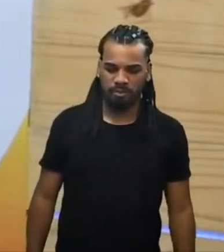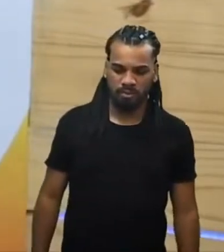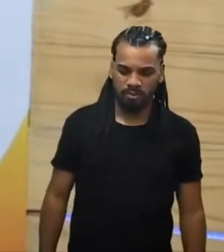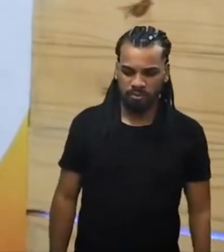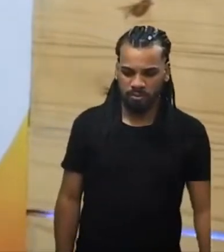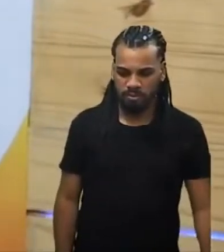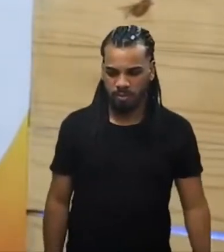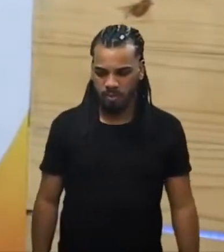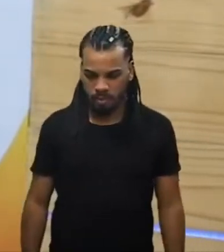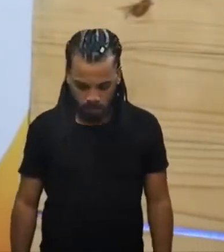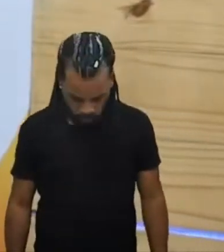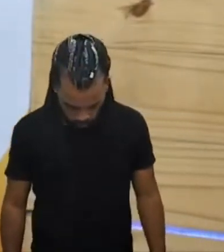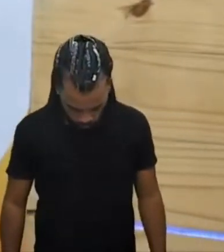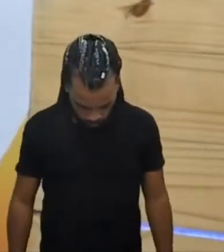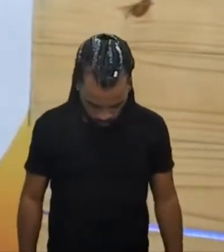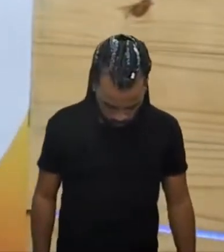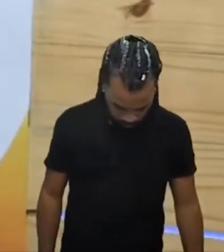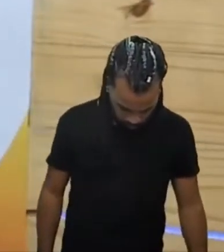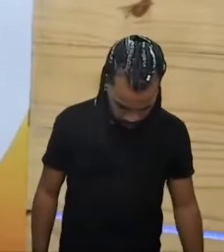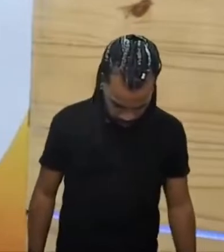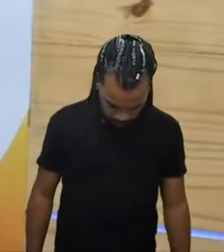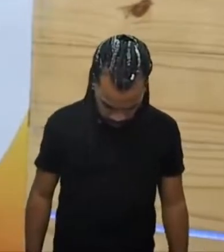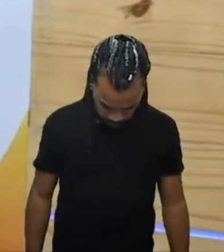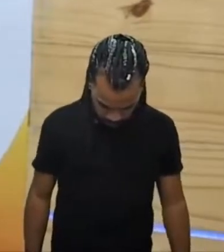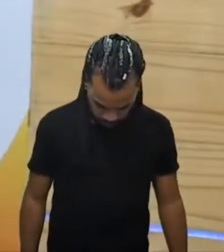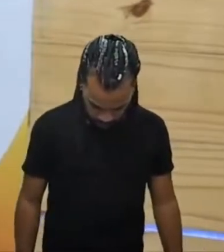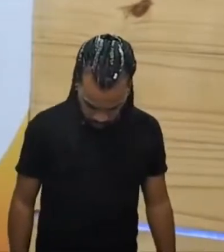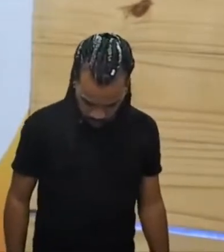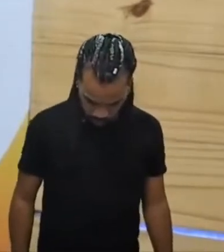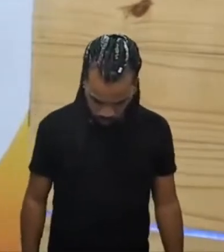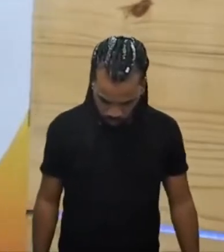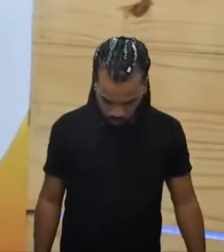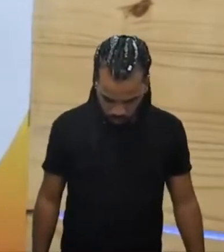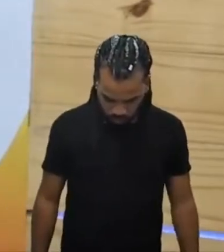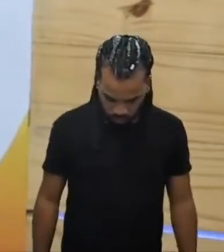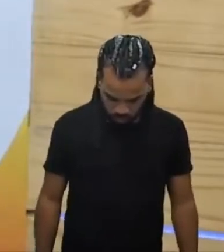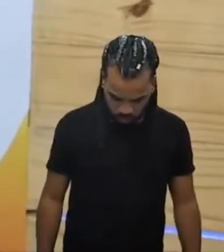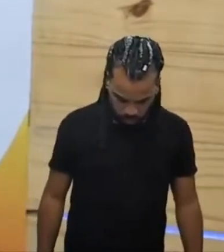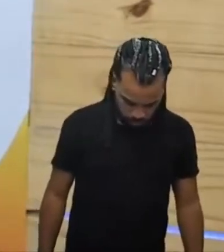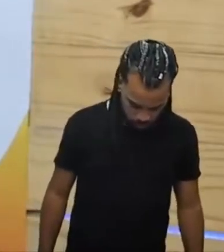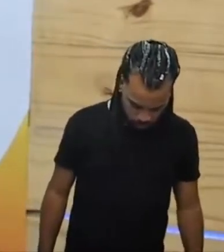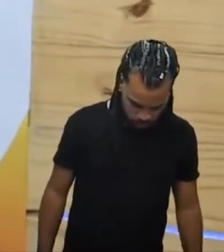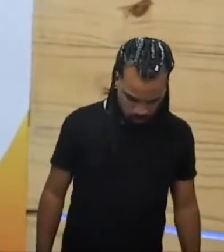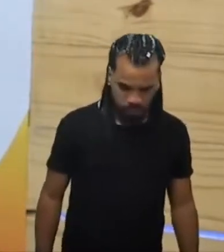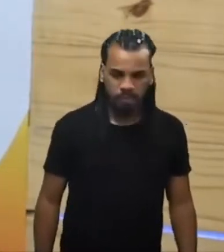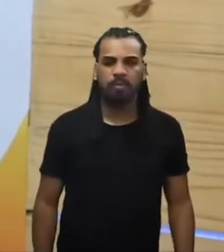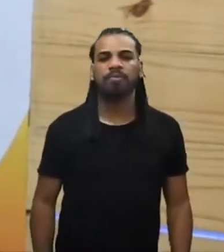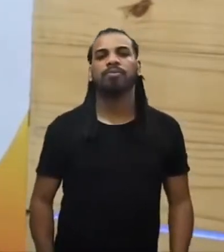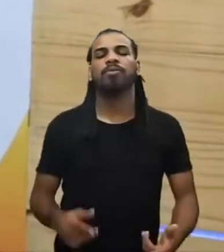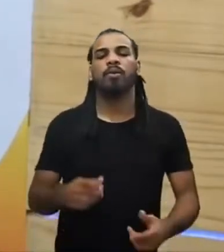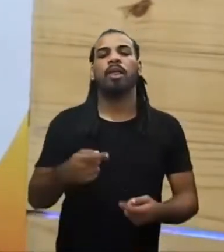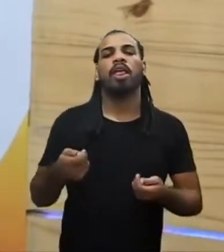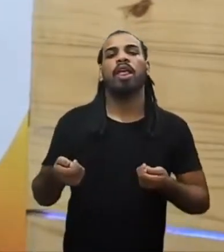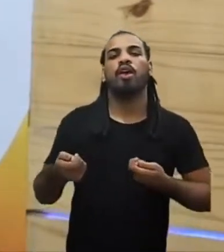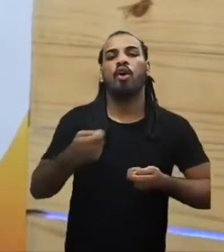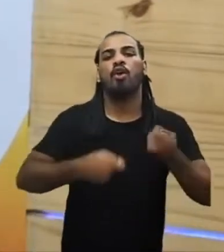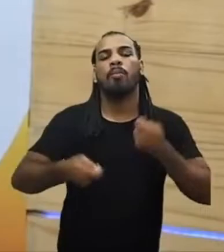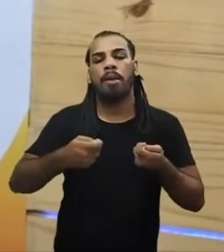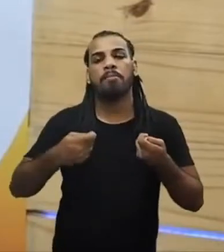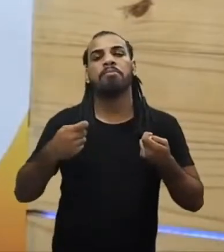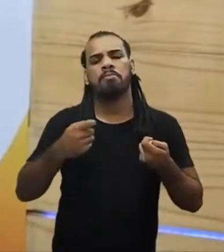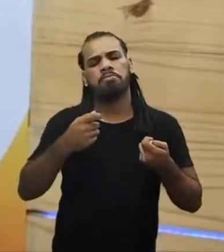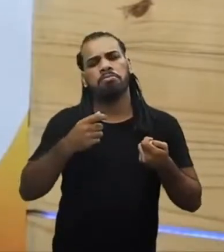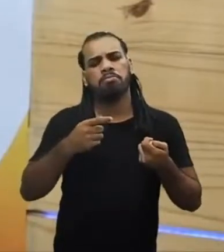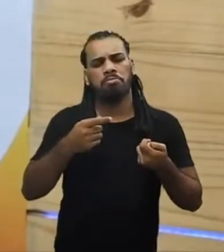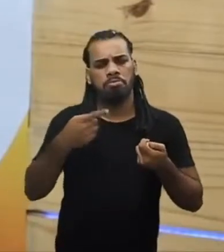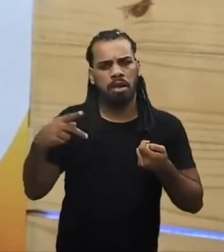a economia da civilização do Império Inca também é um fator interessante de nós conhecermos. Ela tinha uma